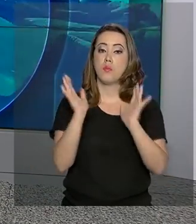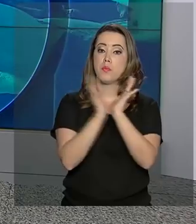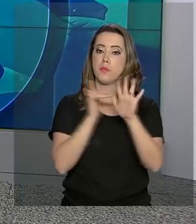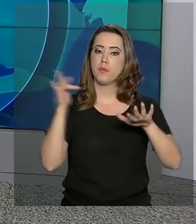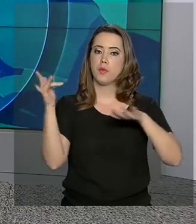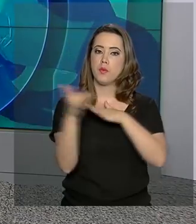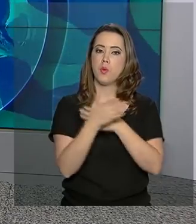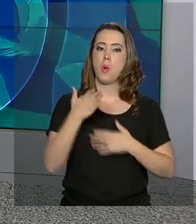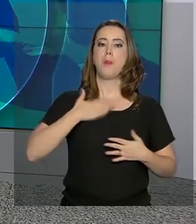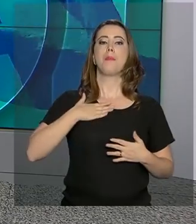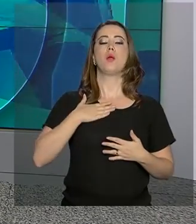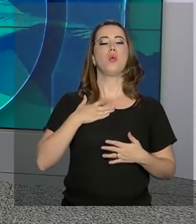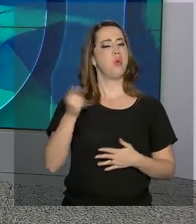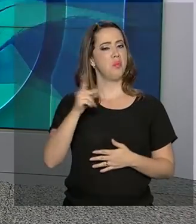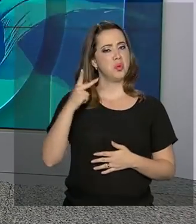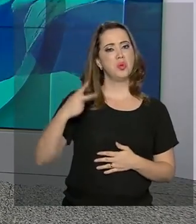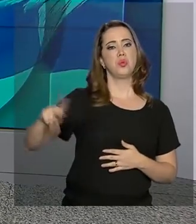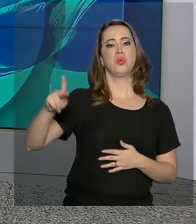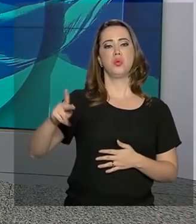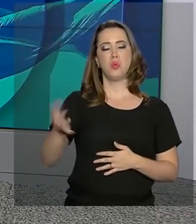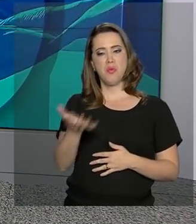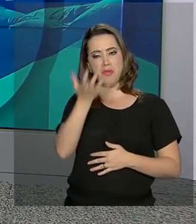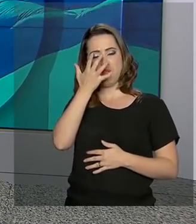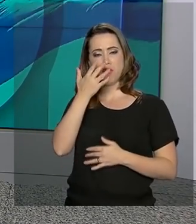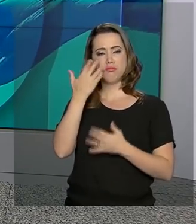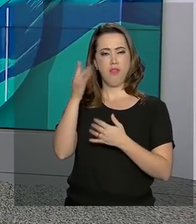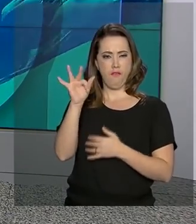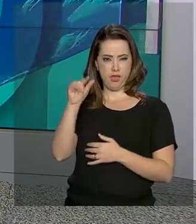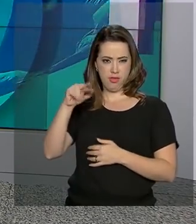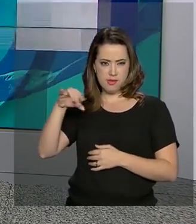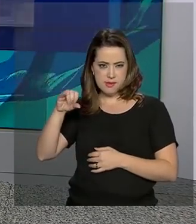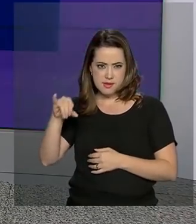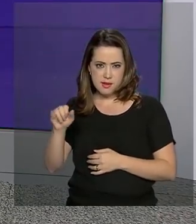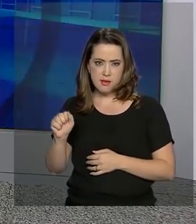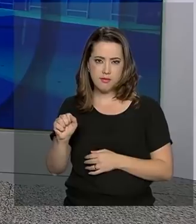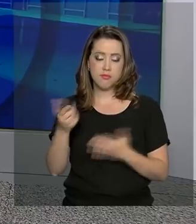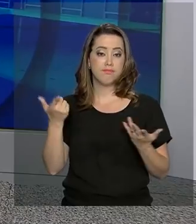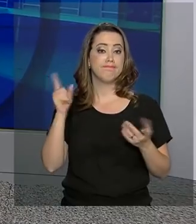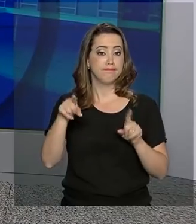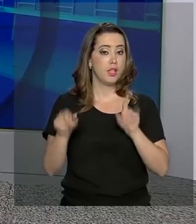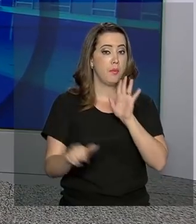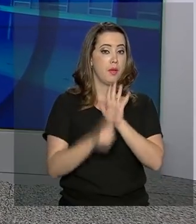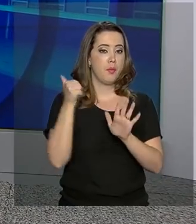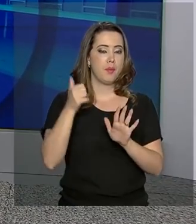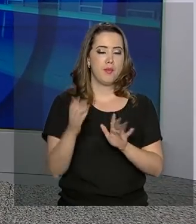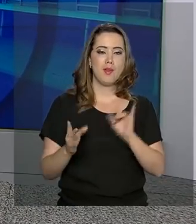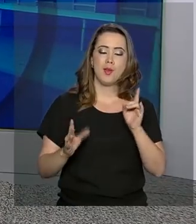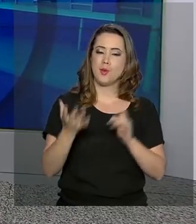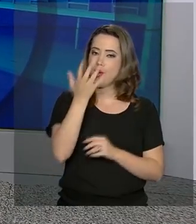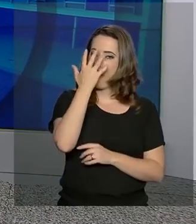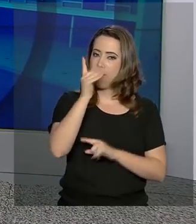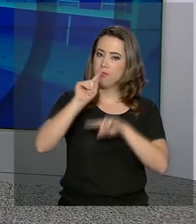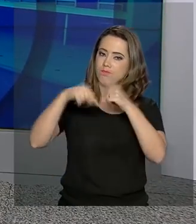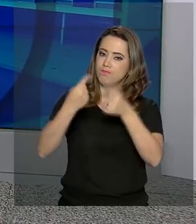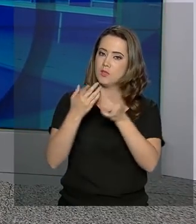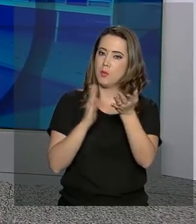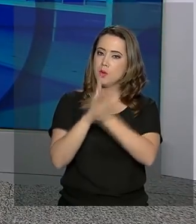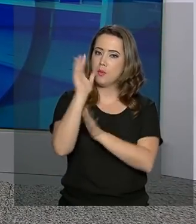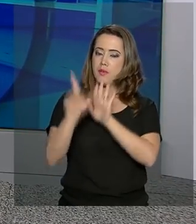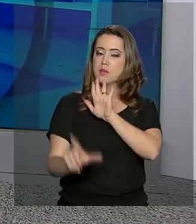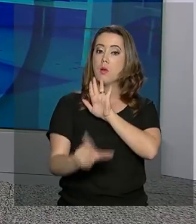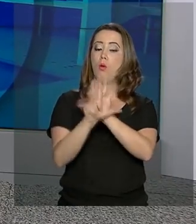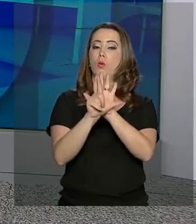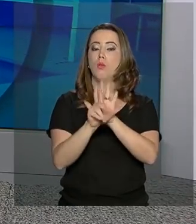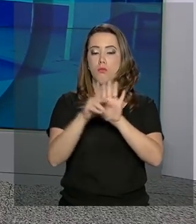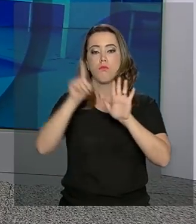sociais Meu Corpo Não É Sua Fantasia. Esse também será o primeiro carnaval após a sanção da lei